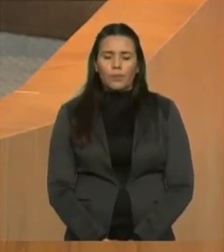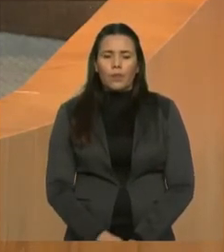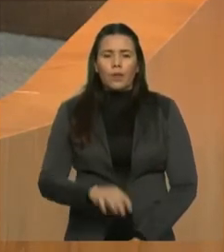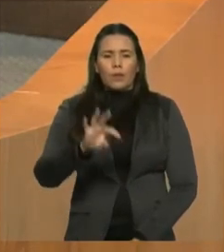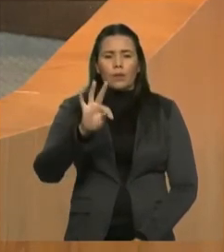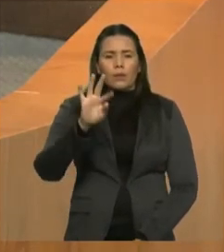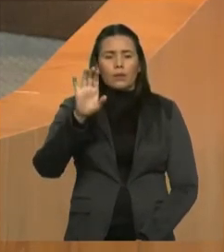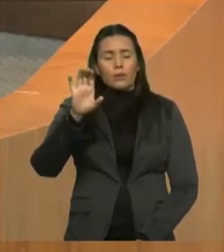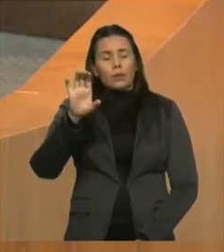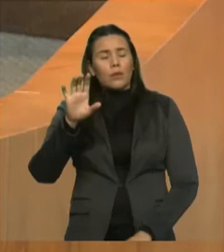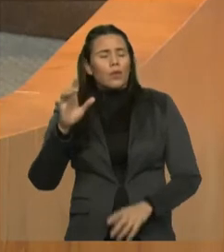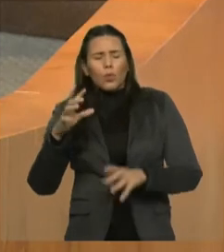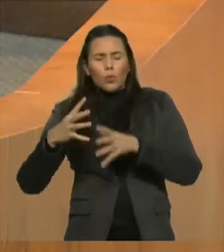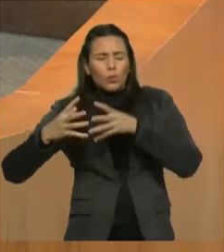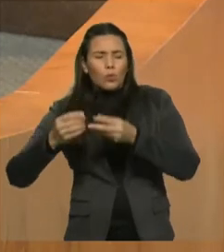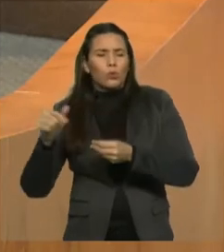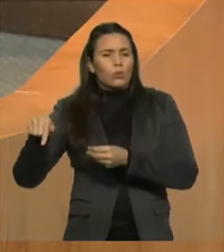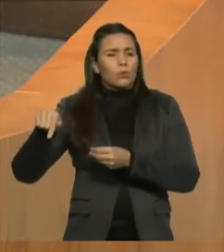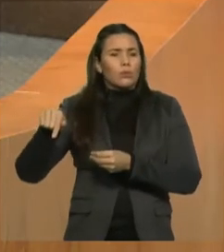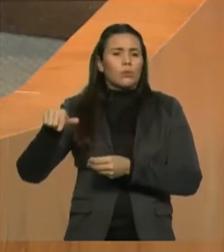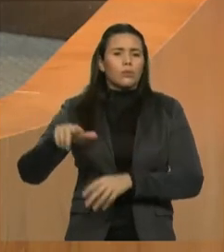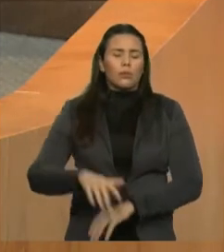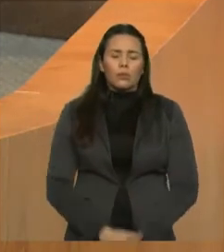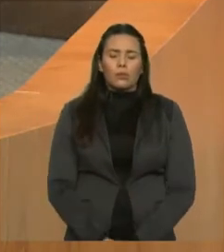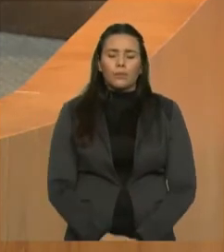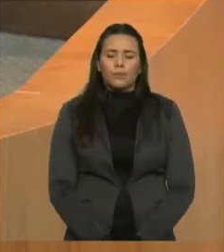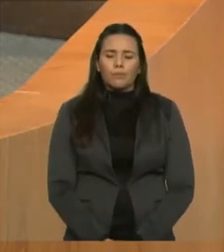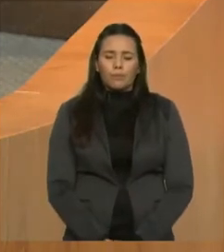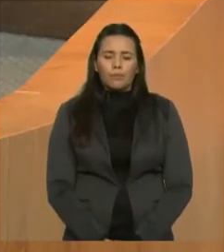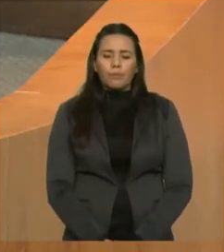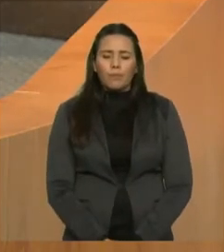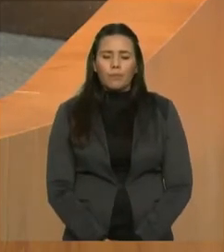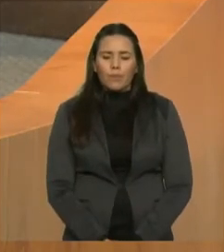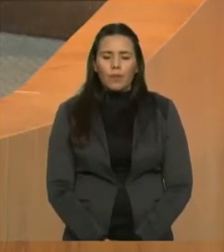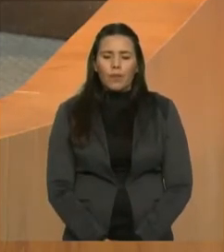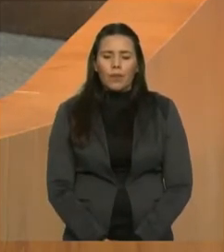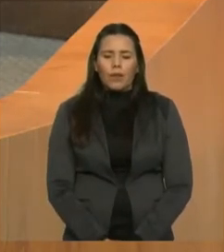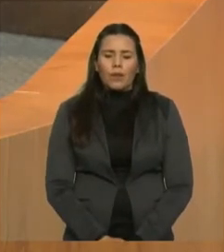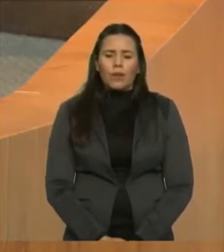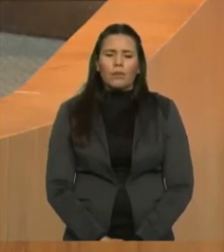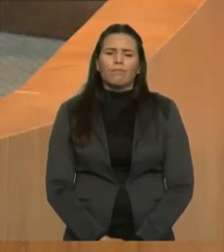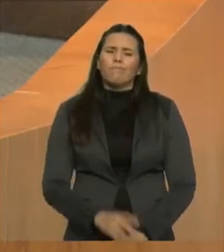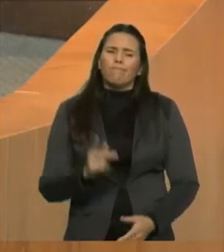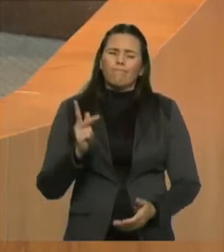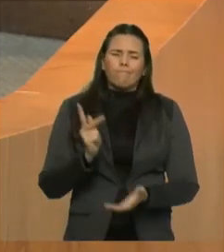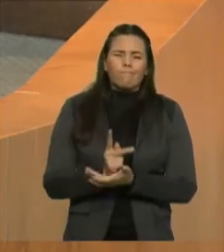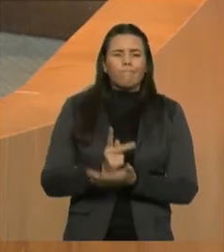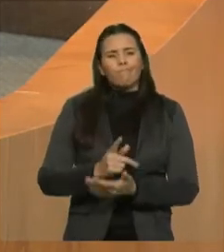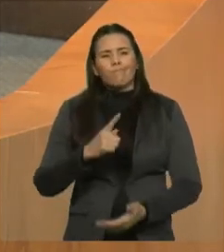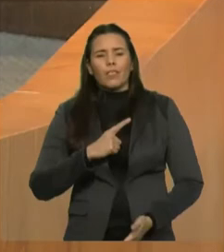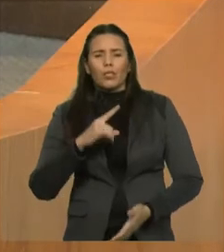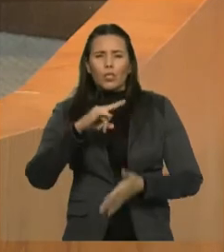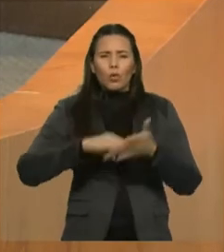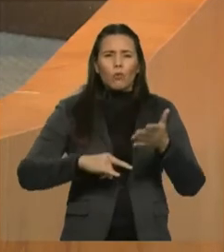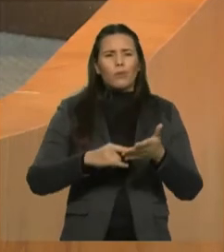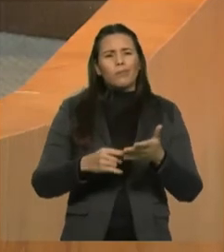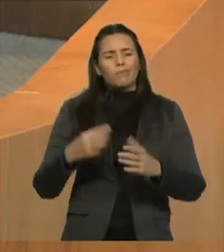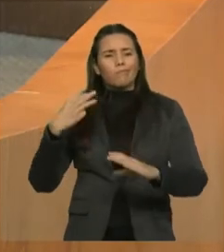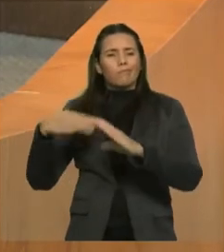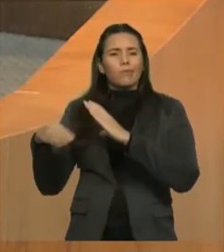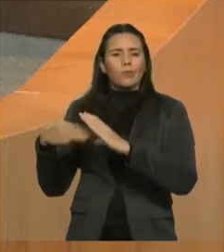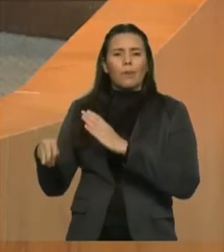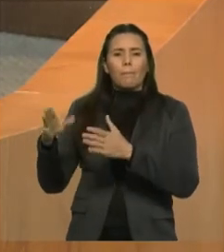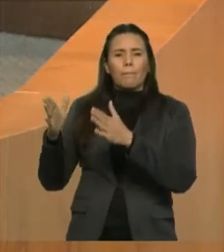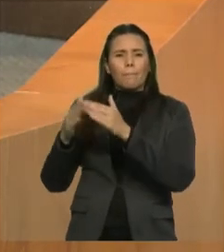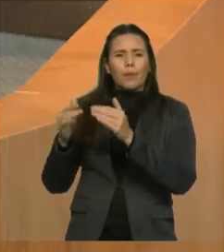demandas, muitas súplicas, muitos pedidos de apoio da população. vamos fazer uma visita em loco,